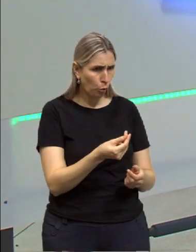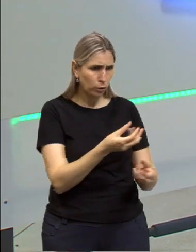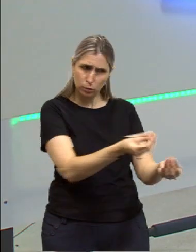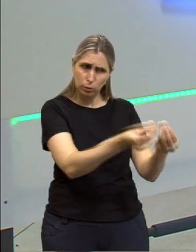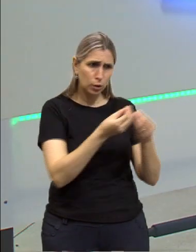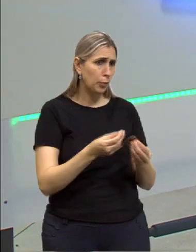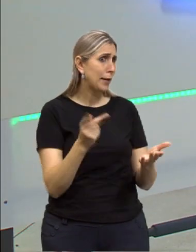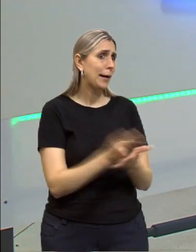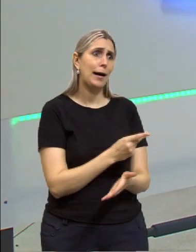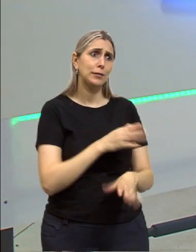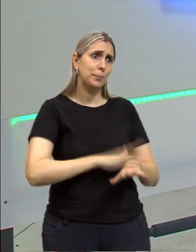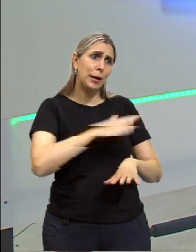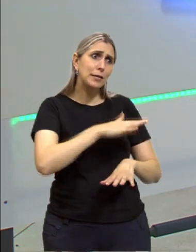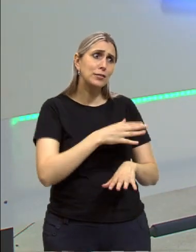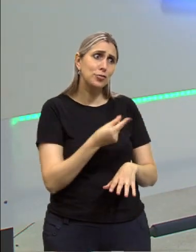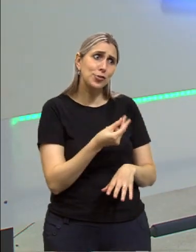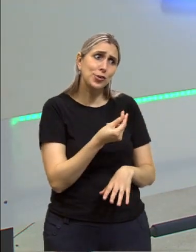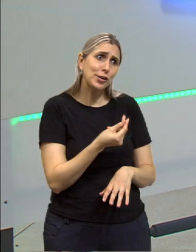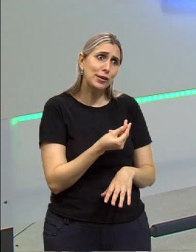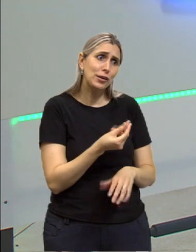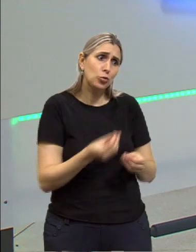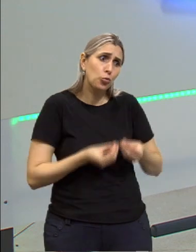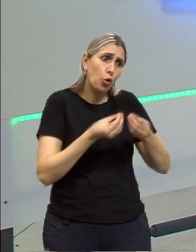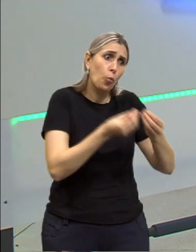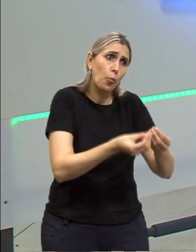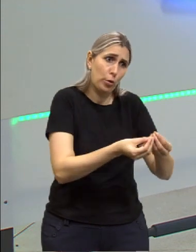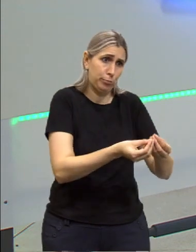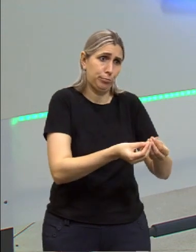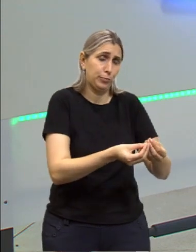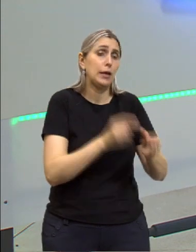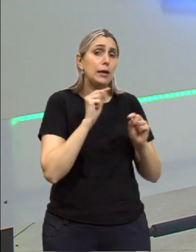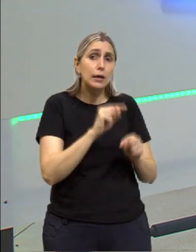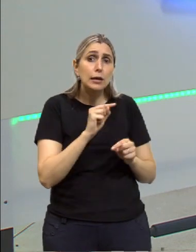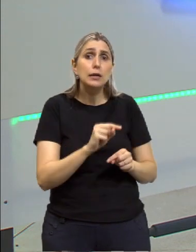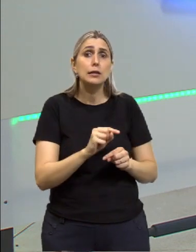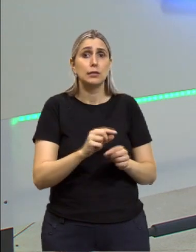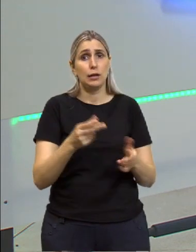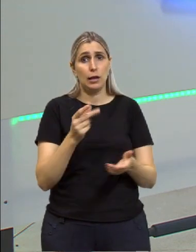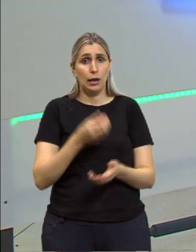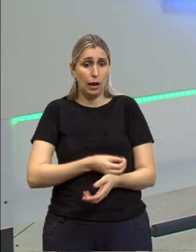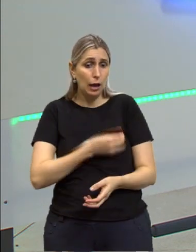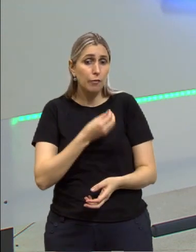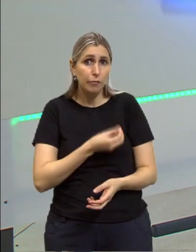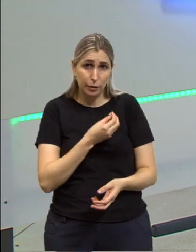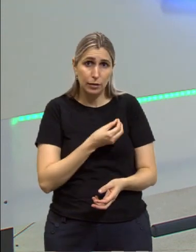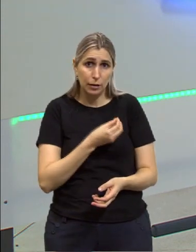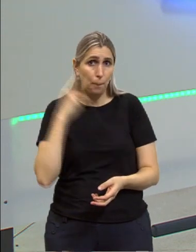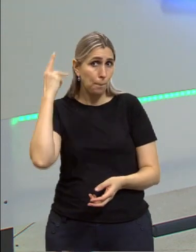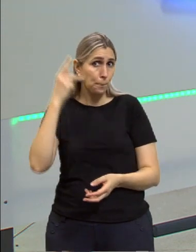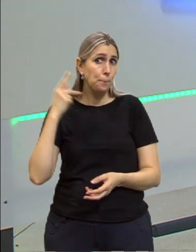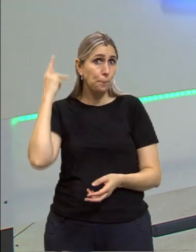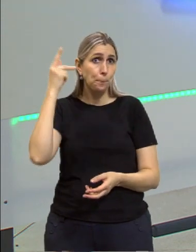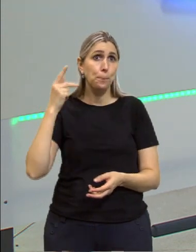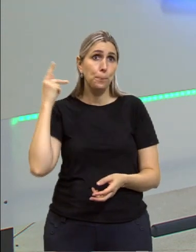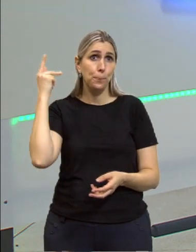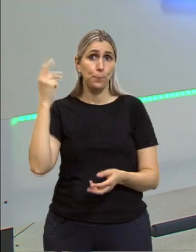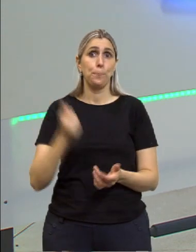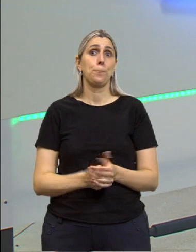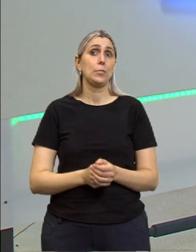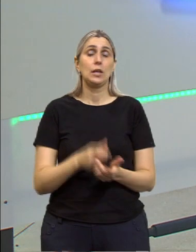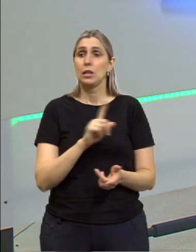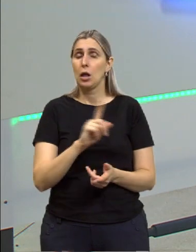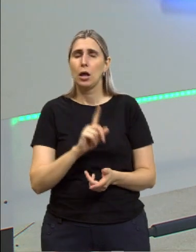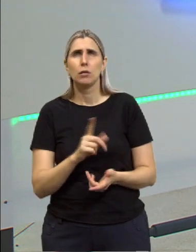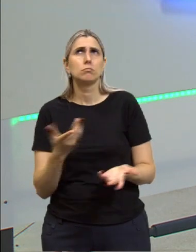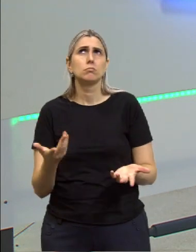me deu um real a mais, dois reais a mais, toma aqui o seu troco. É isso? Essa é a vida política, tá? Não